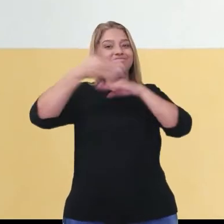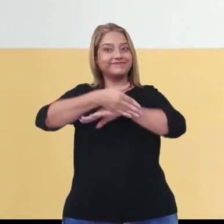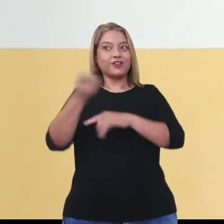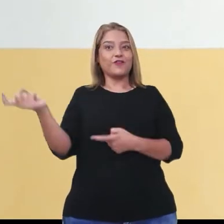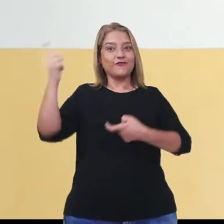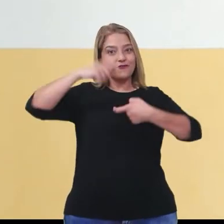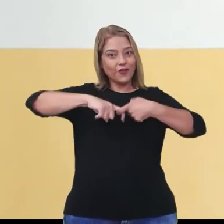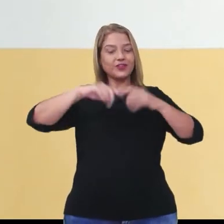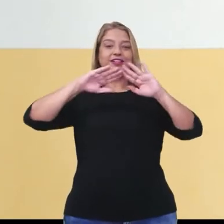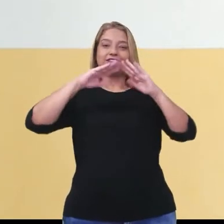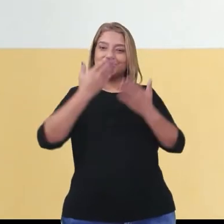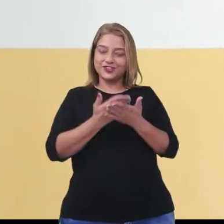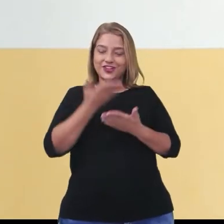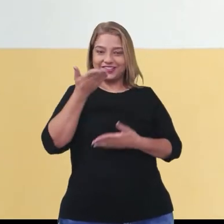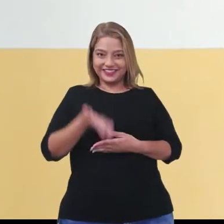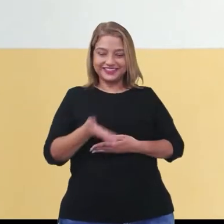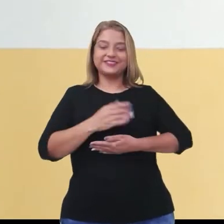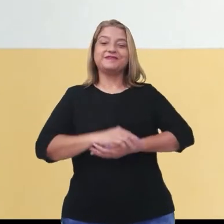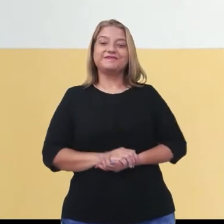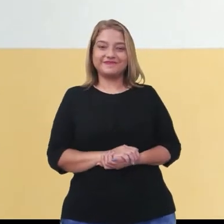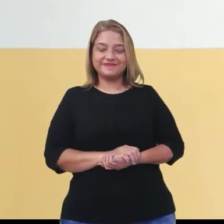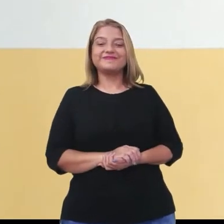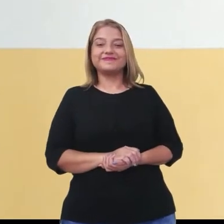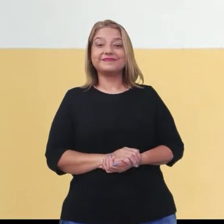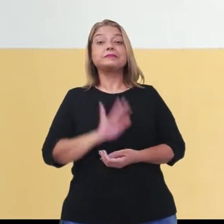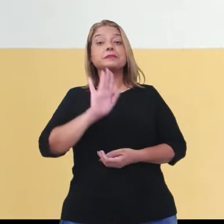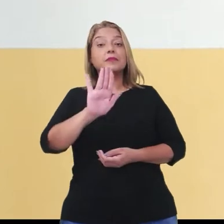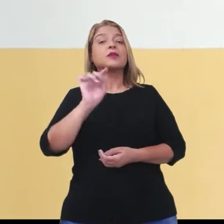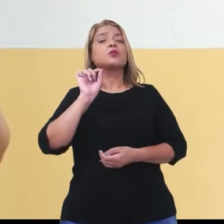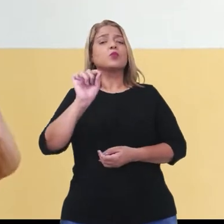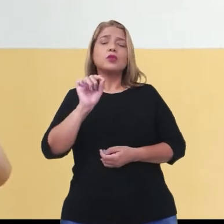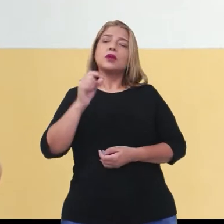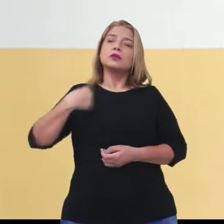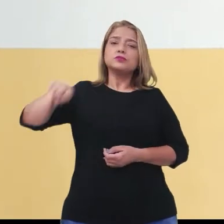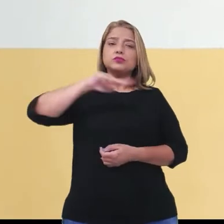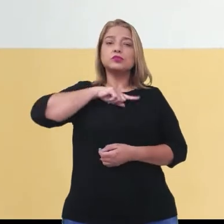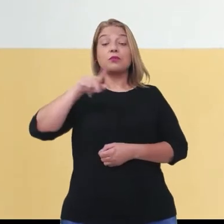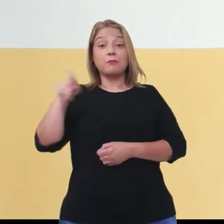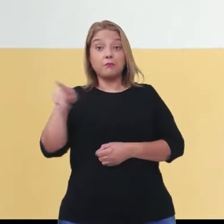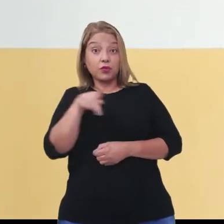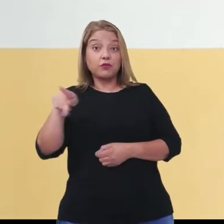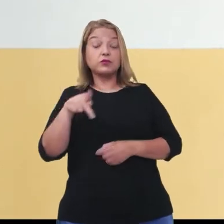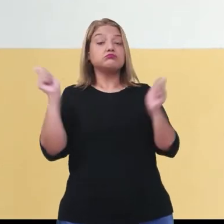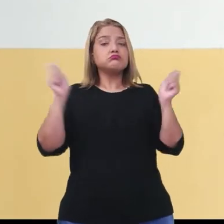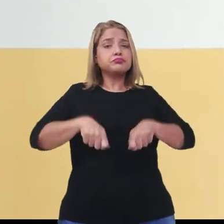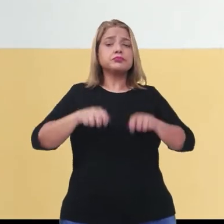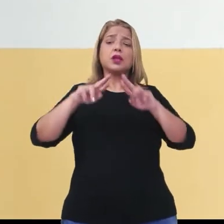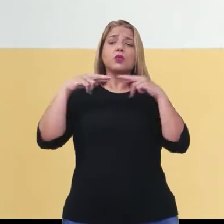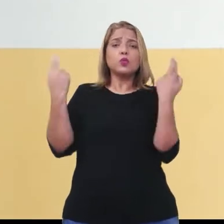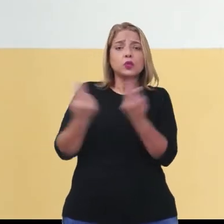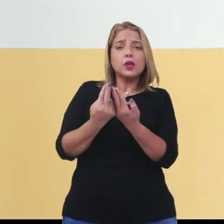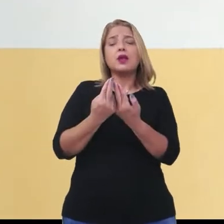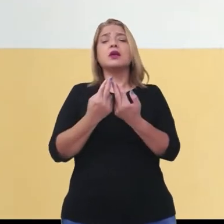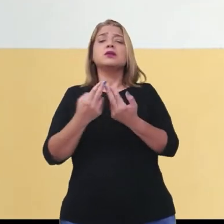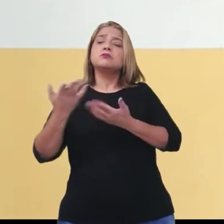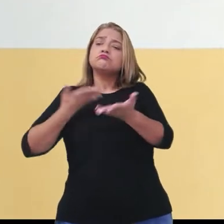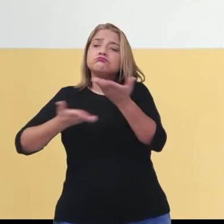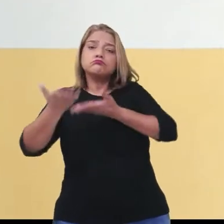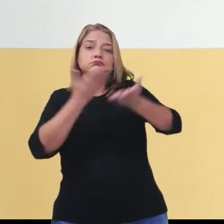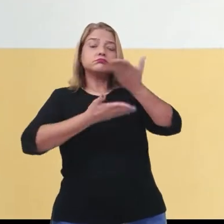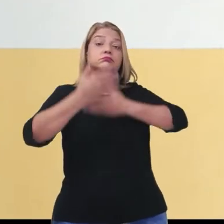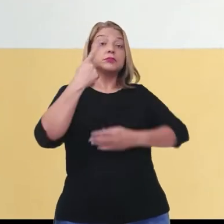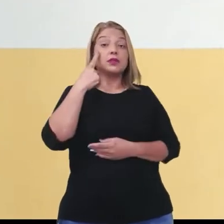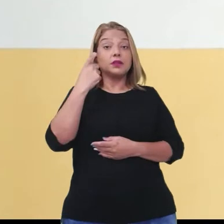do atendimento na instituição. Esse foi o momento em que as professoras puderam se reunir, compartilhar os